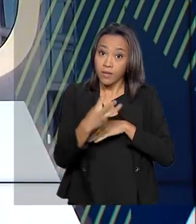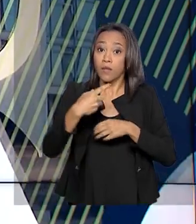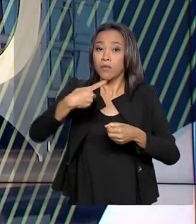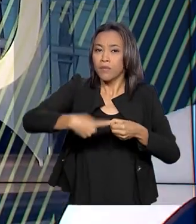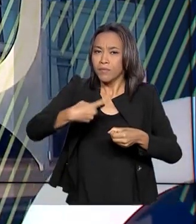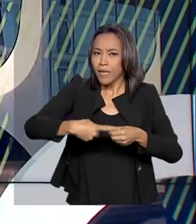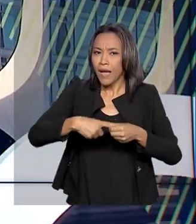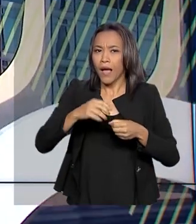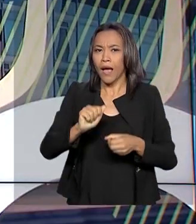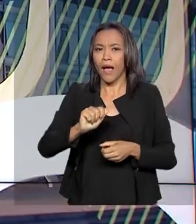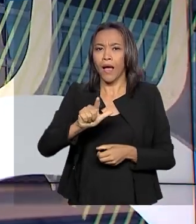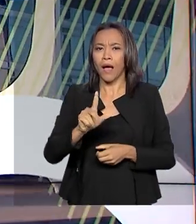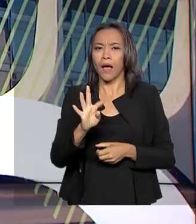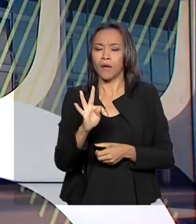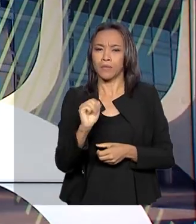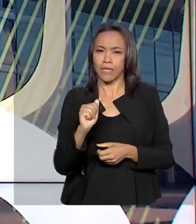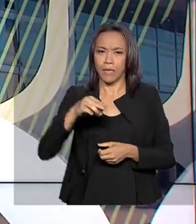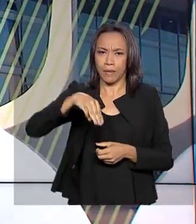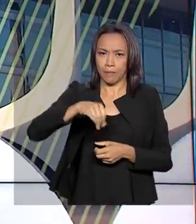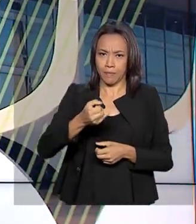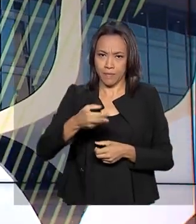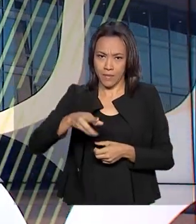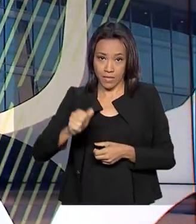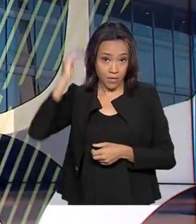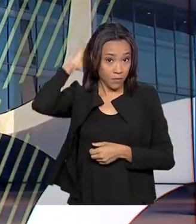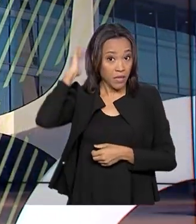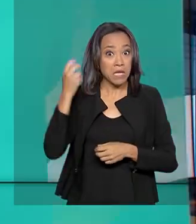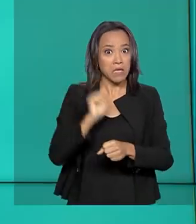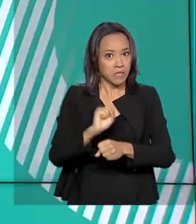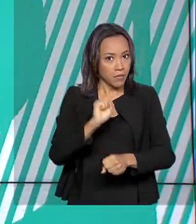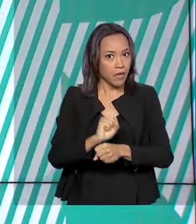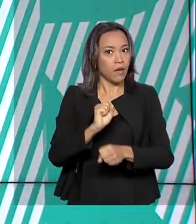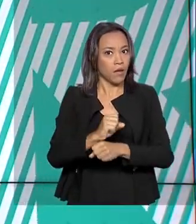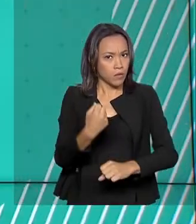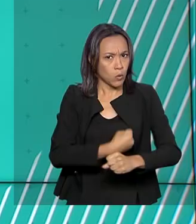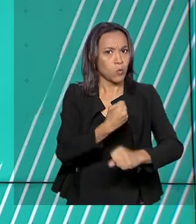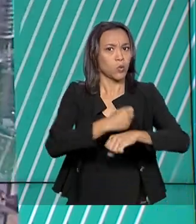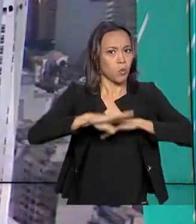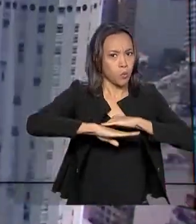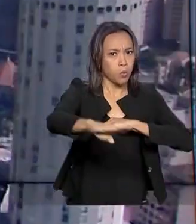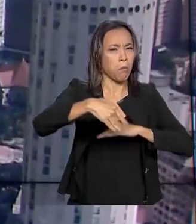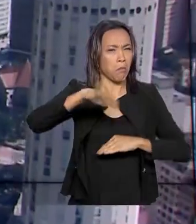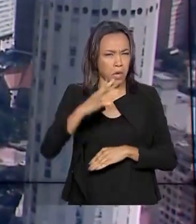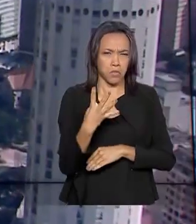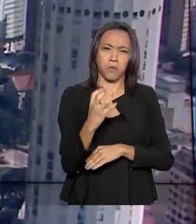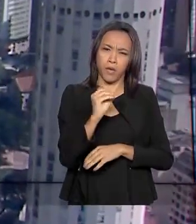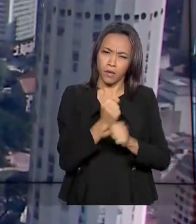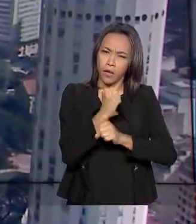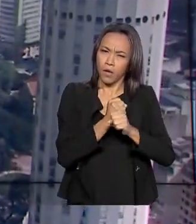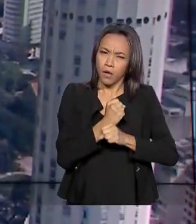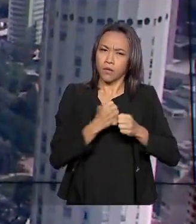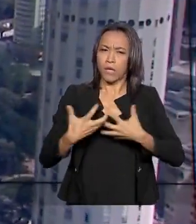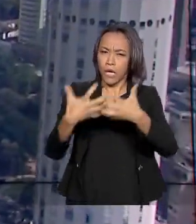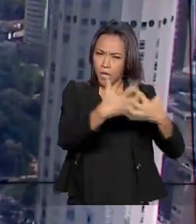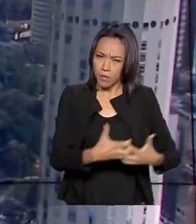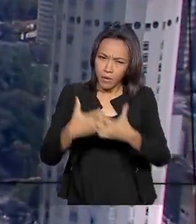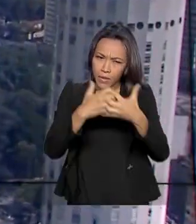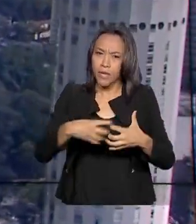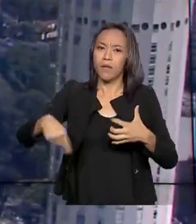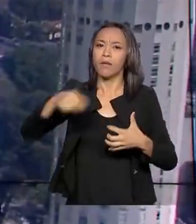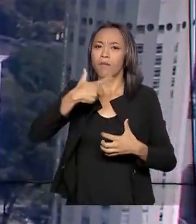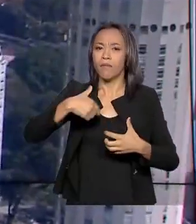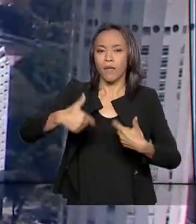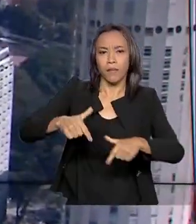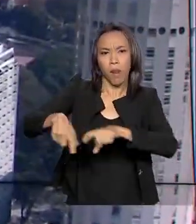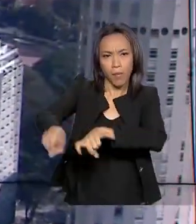quilômetros que faltavam para finalizar a obra esperada há mais de 40 anos por caminhoneiros, produtores e cidadãos. A